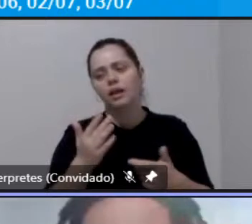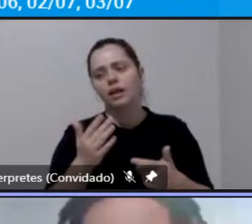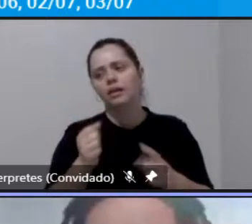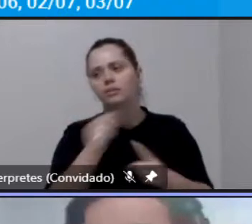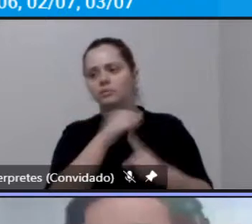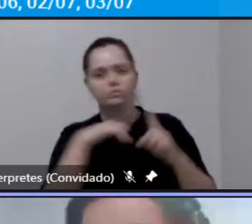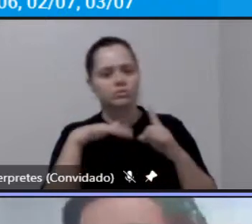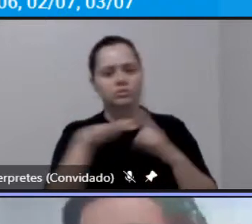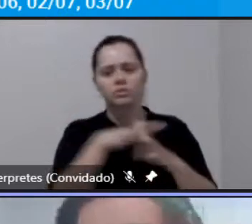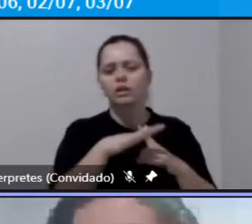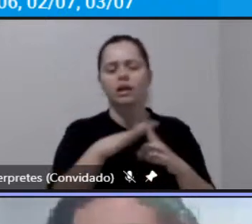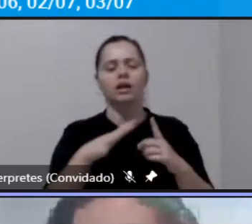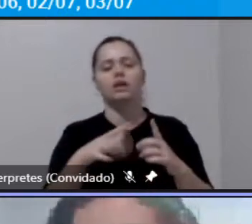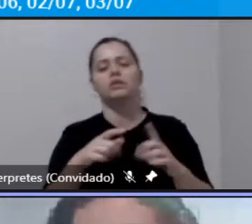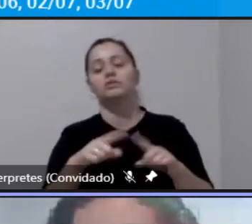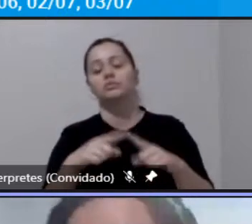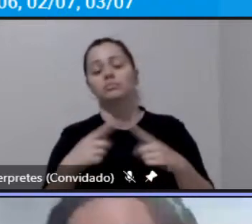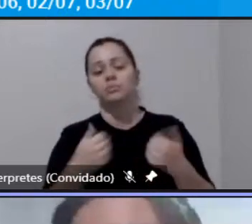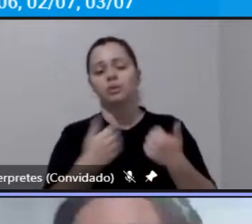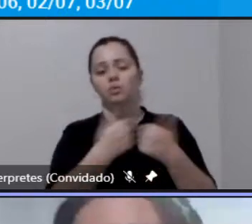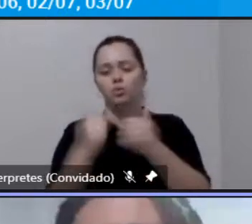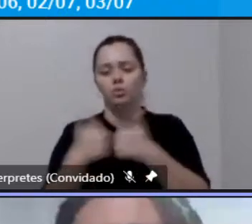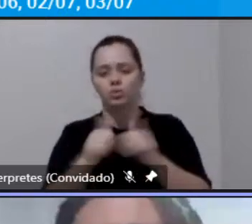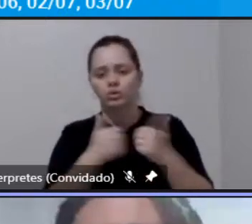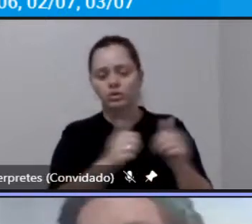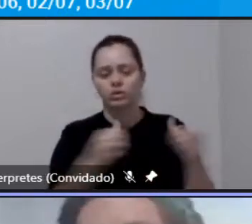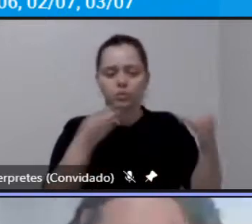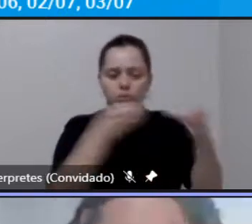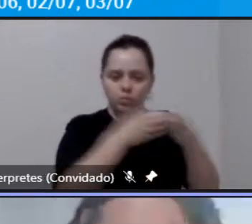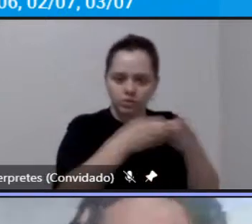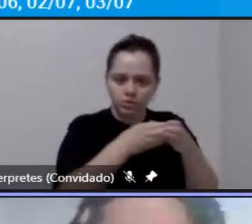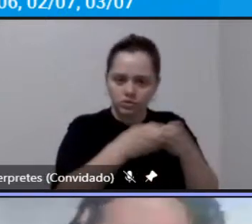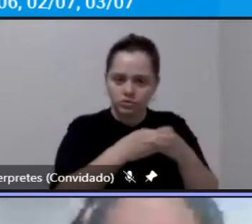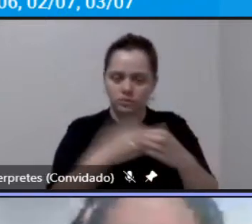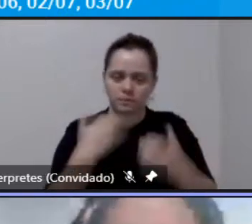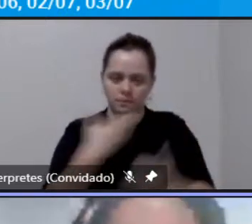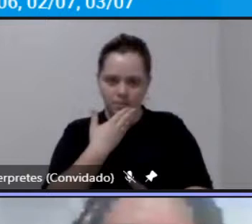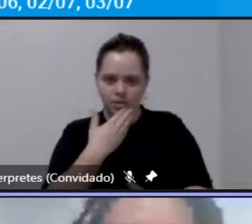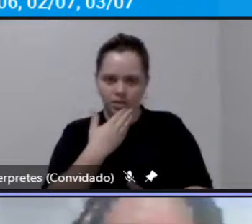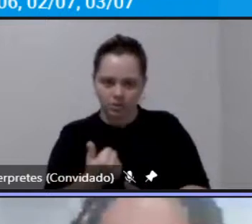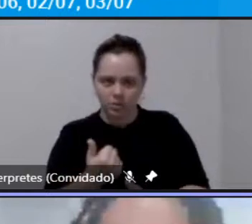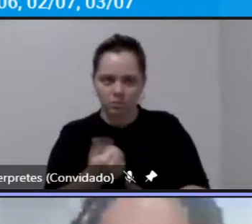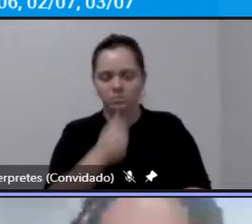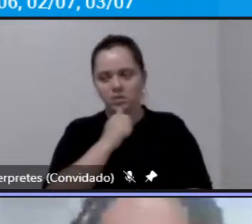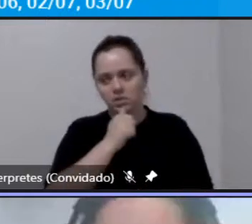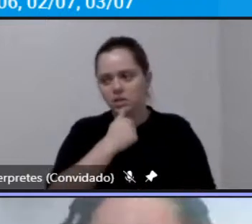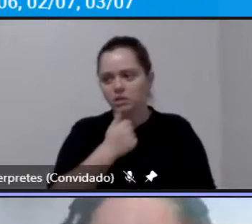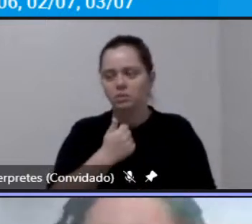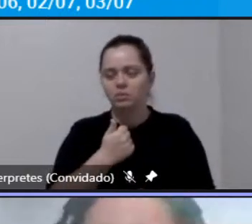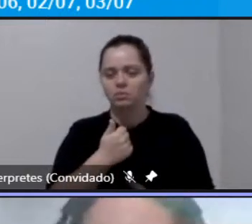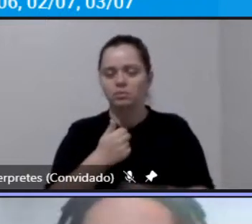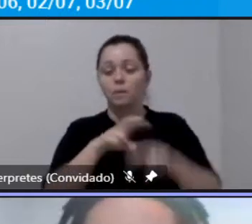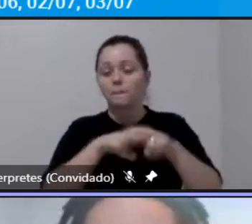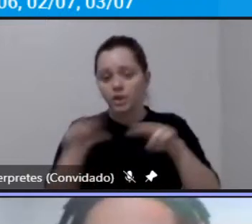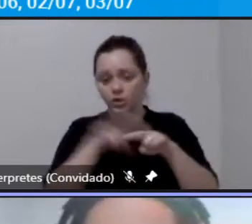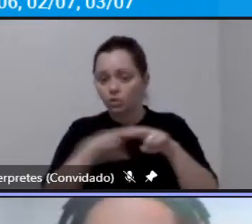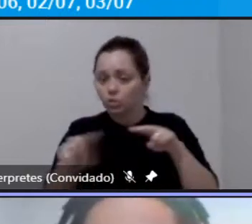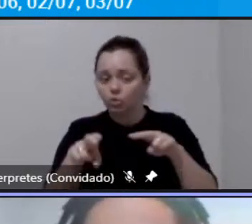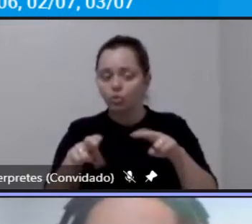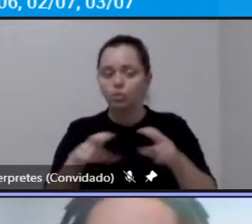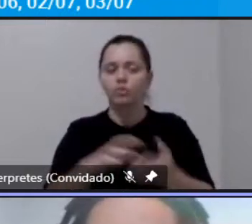populosas e com o transporte coletivo mais efetivo como por exemplo metrô e